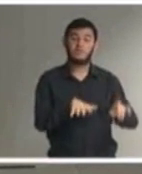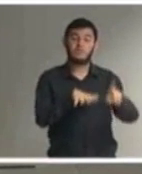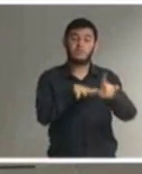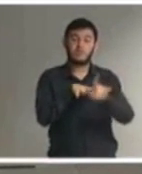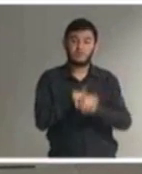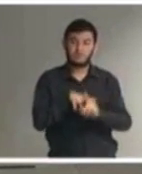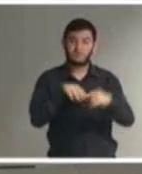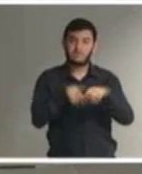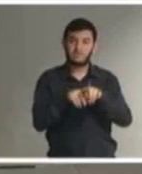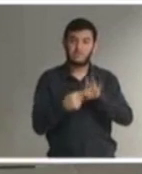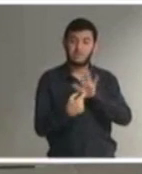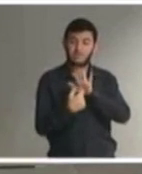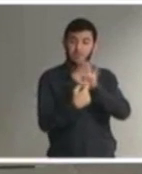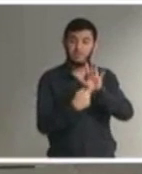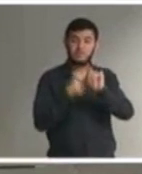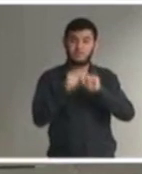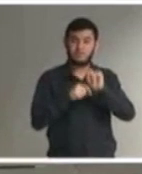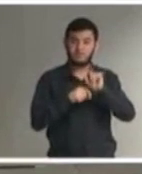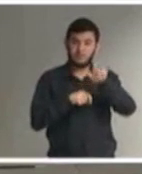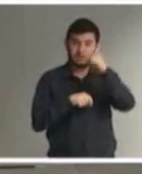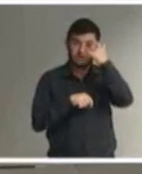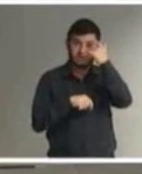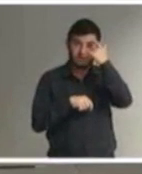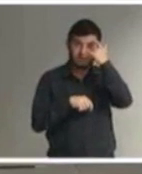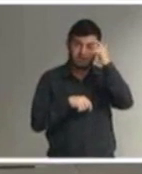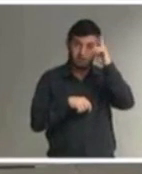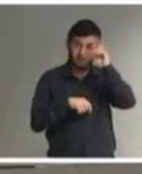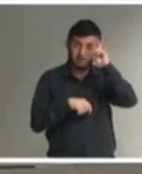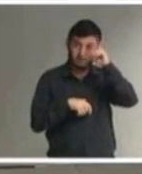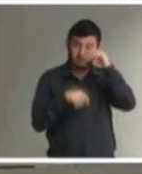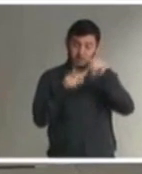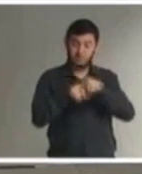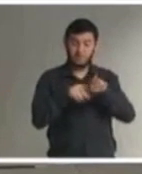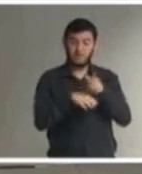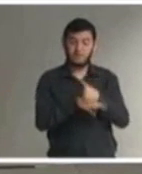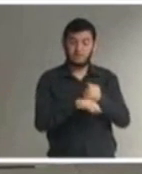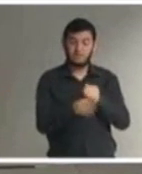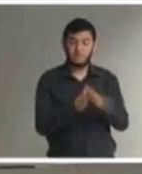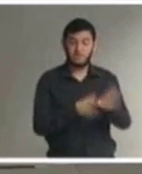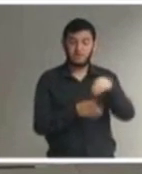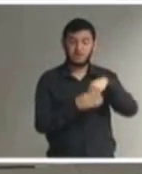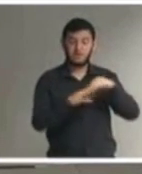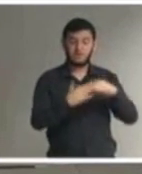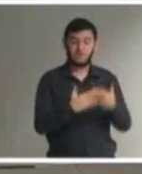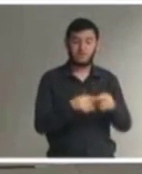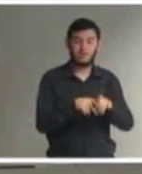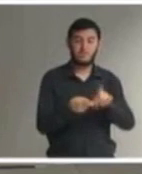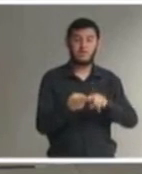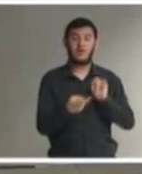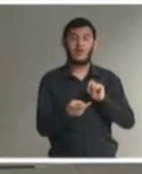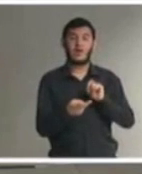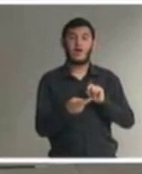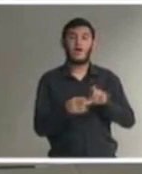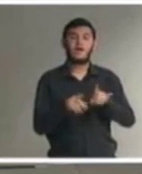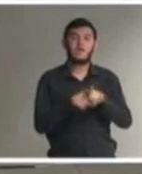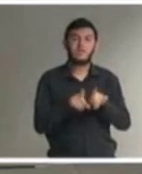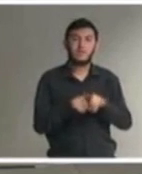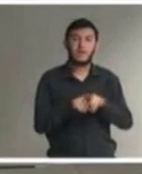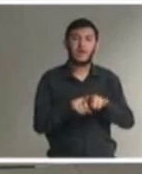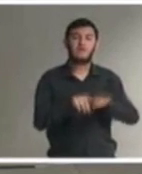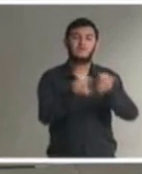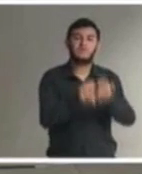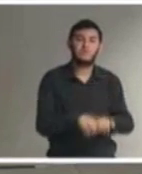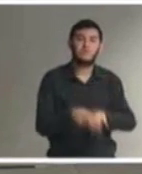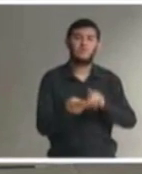que reflita a acessibilidade na escola não só o meio físico mas também as informações a comunicação a questão das práticas